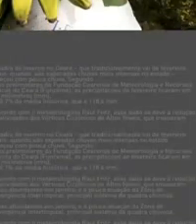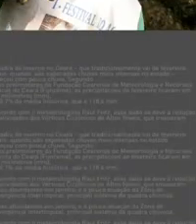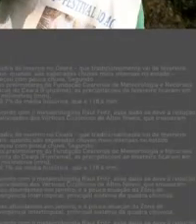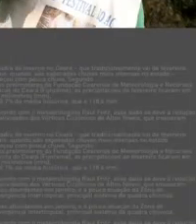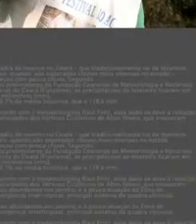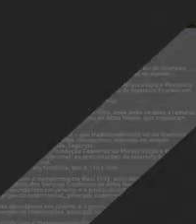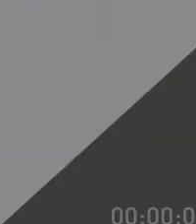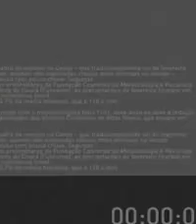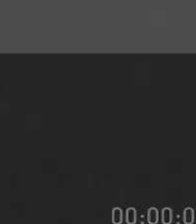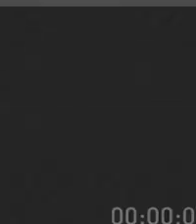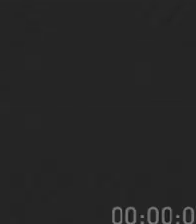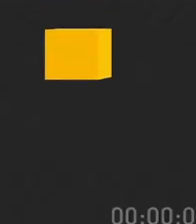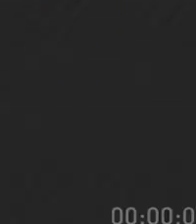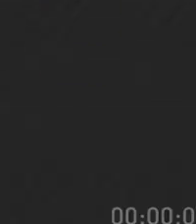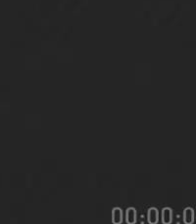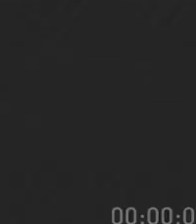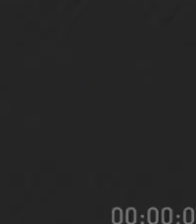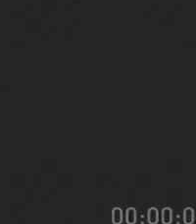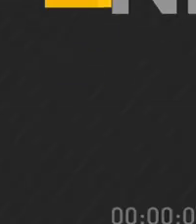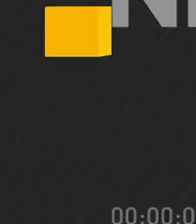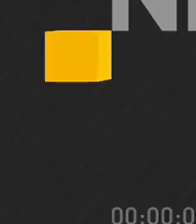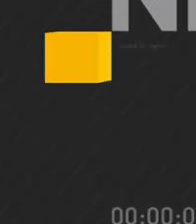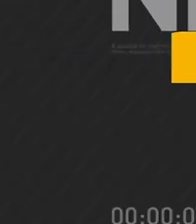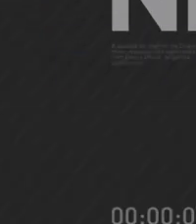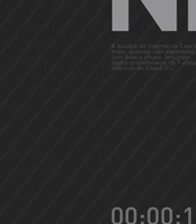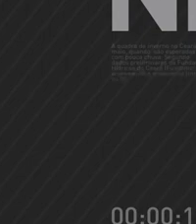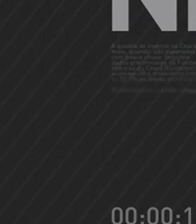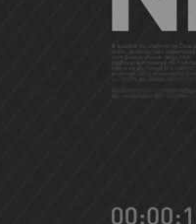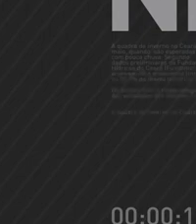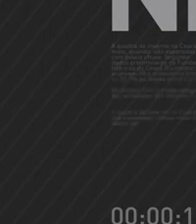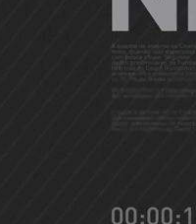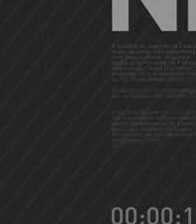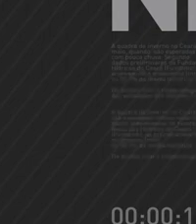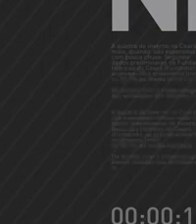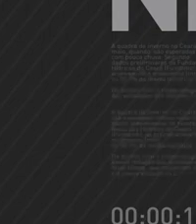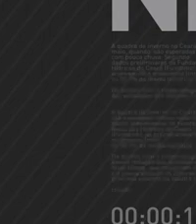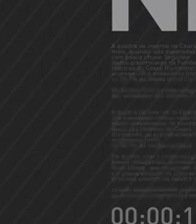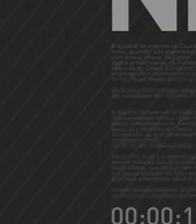Quintena Coelho